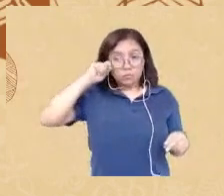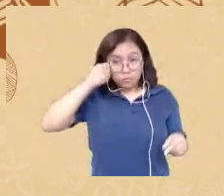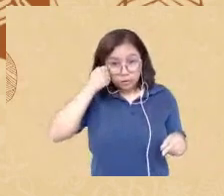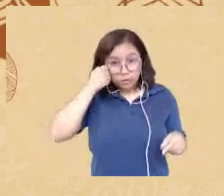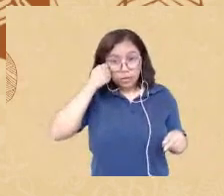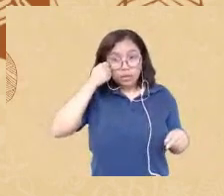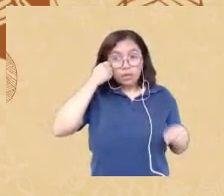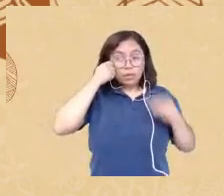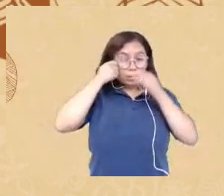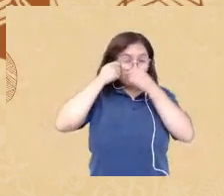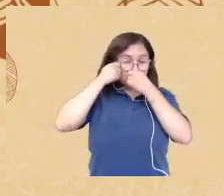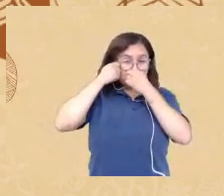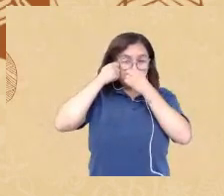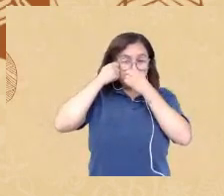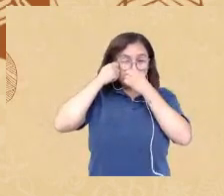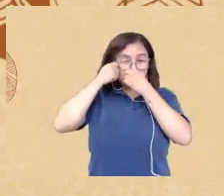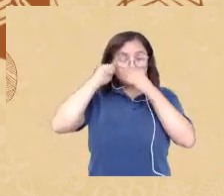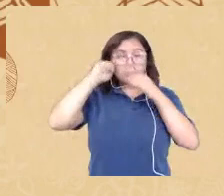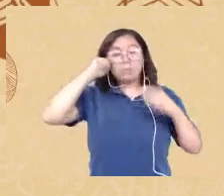acabei já acabei